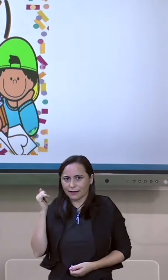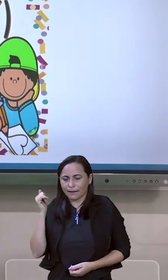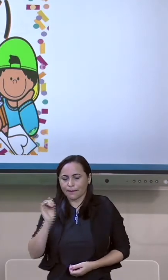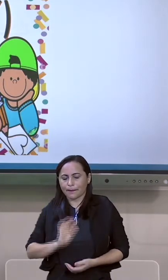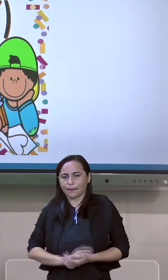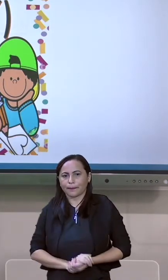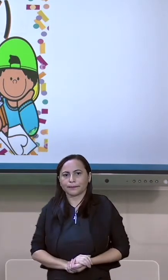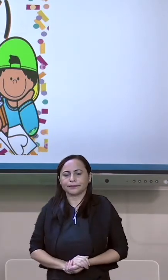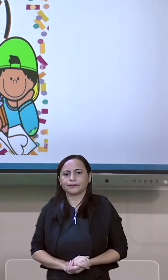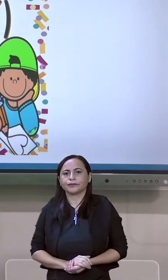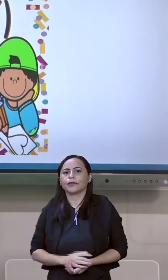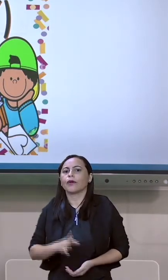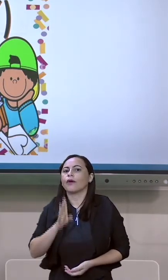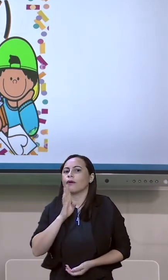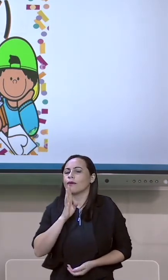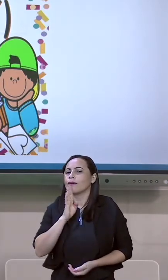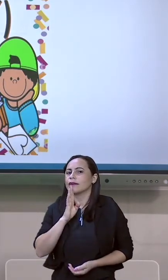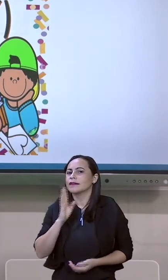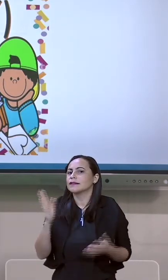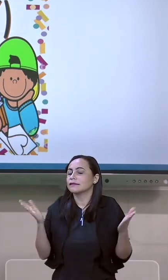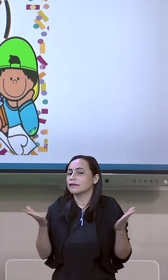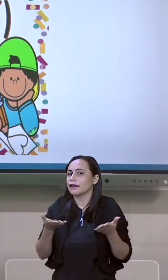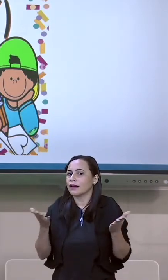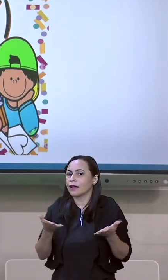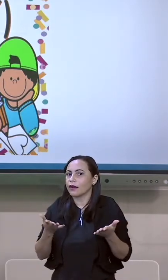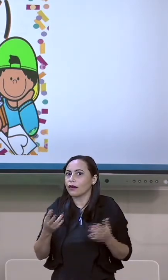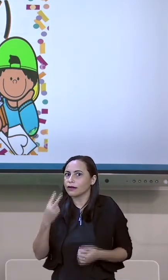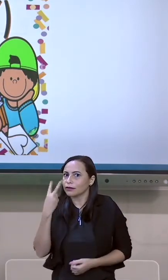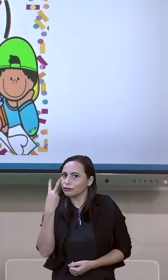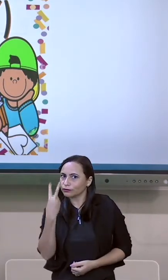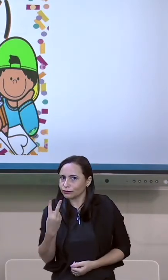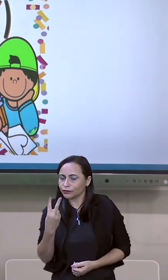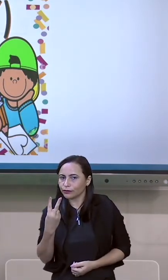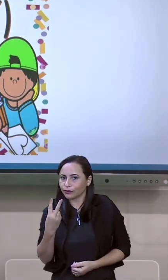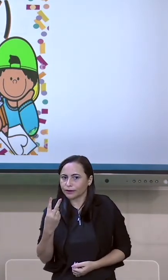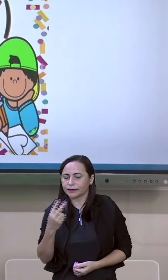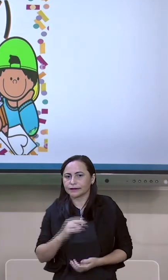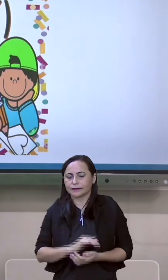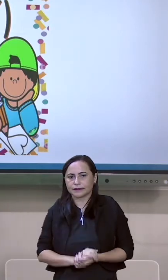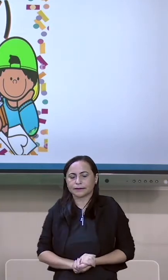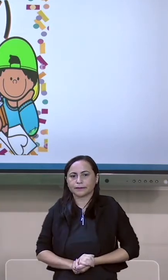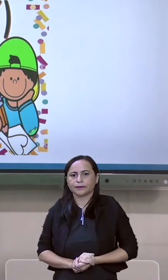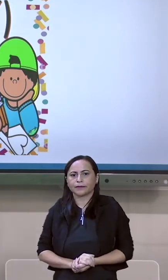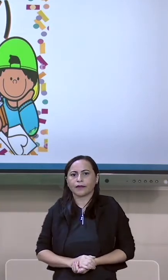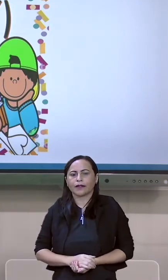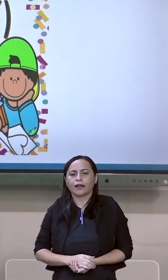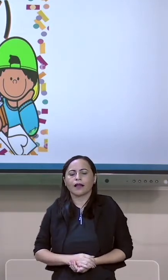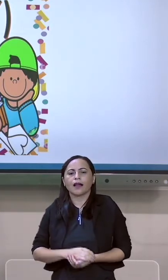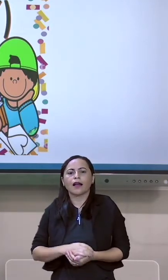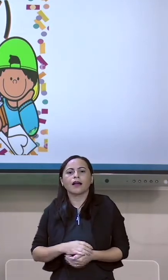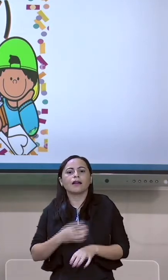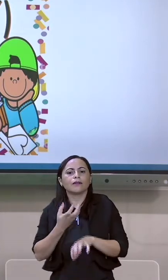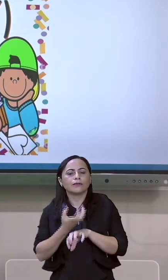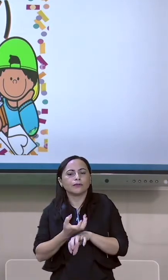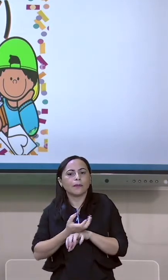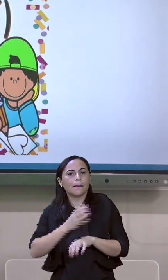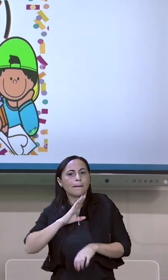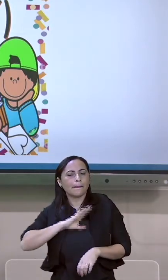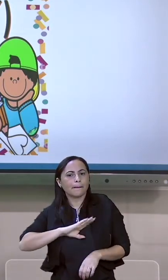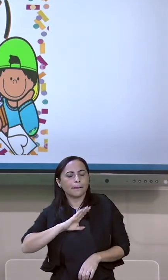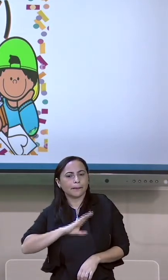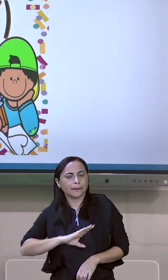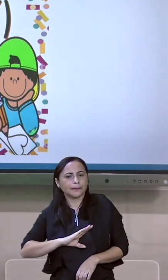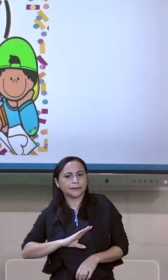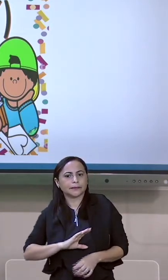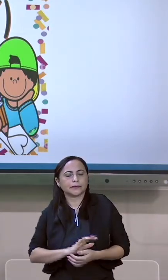Nós vamos conhecer hoje dois acentos da nossa língua portuguesa que são muito importantes para a gente